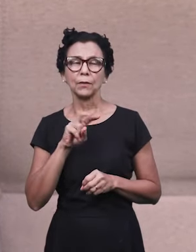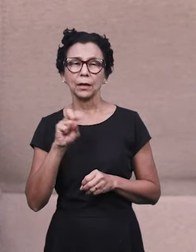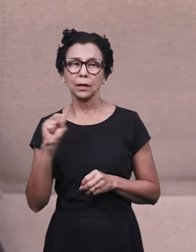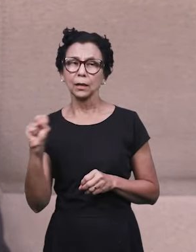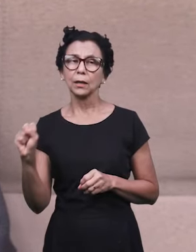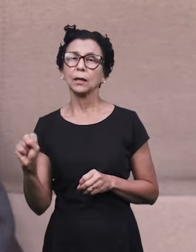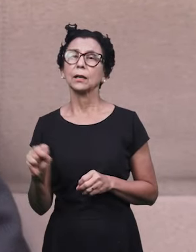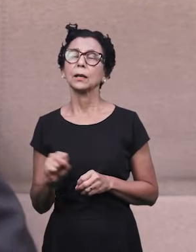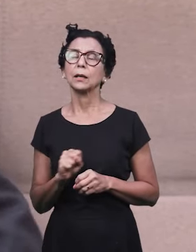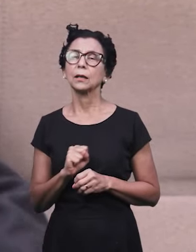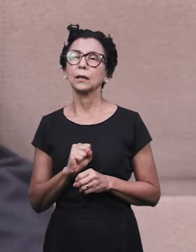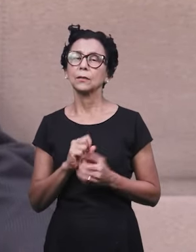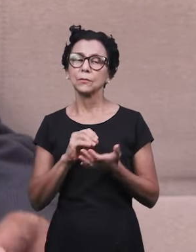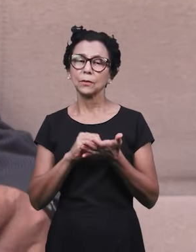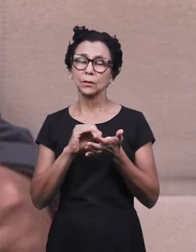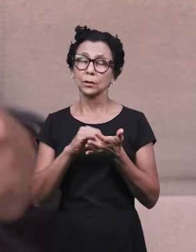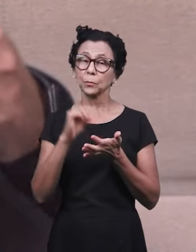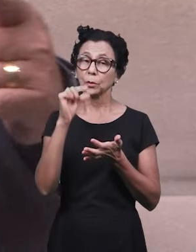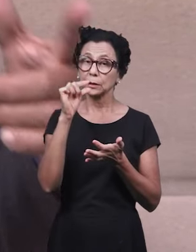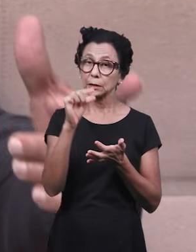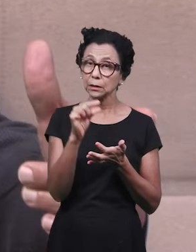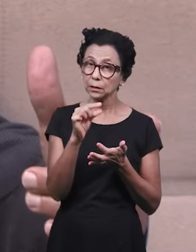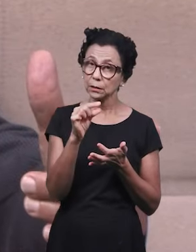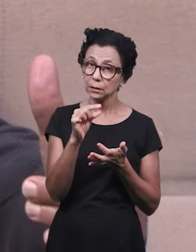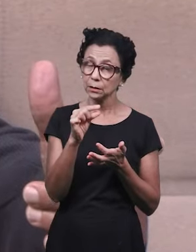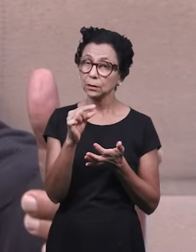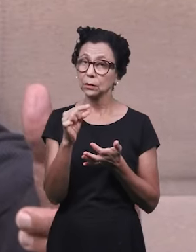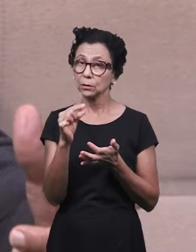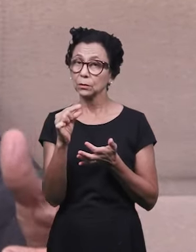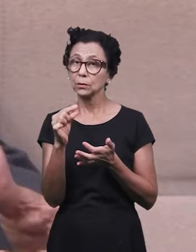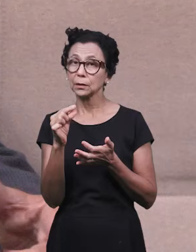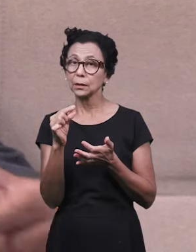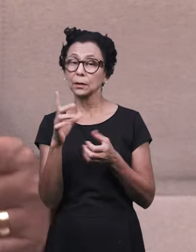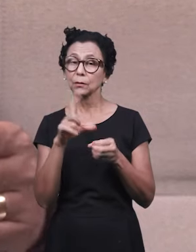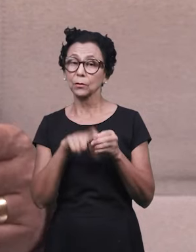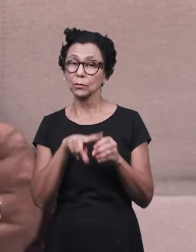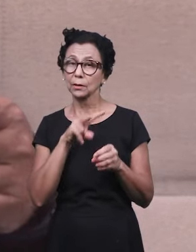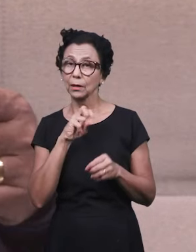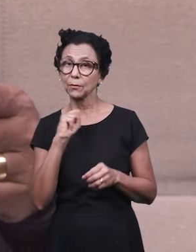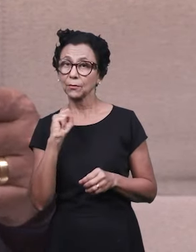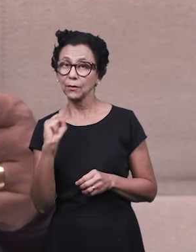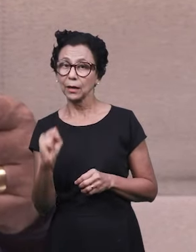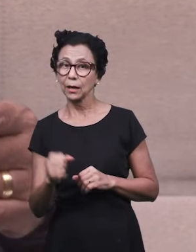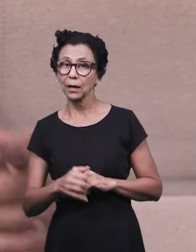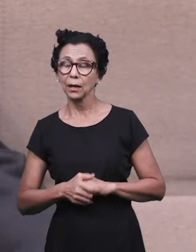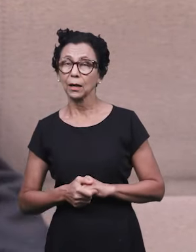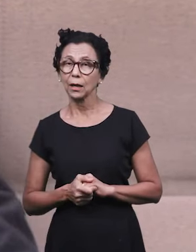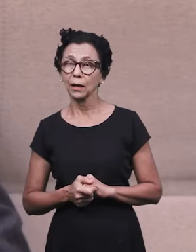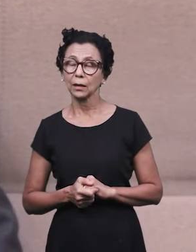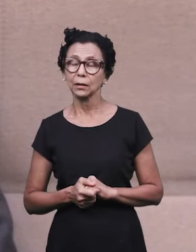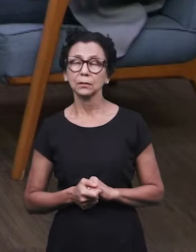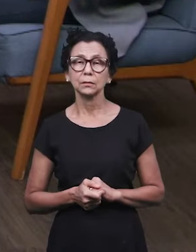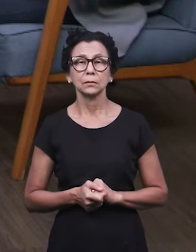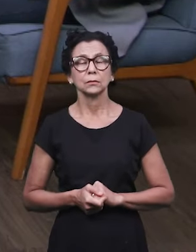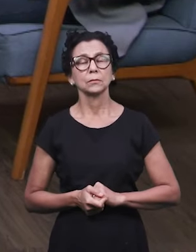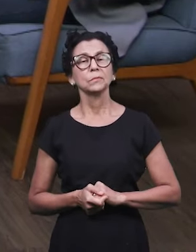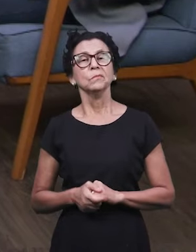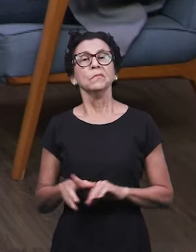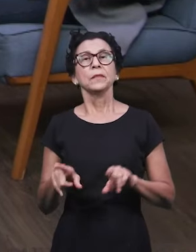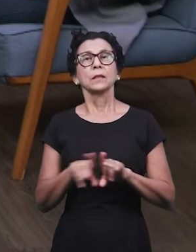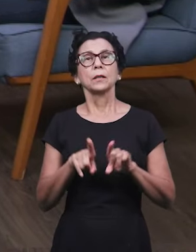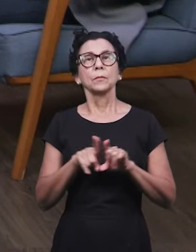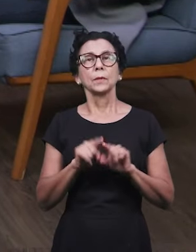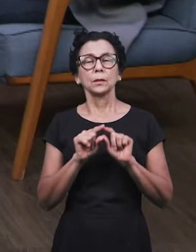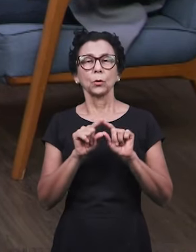venho. Eis que breve venho. Então, esse breve... Só para complementar, estou à